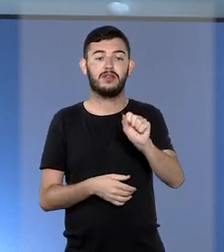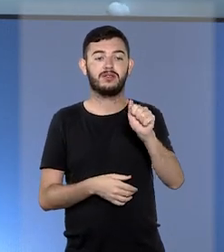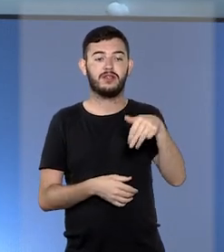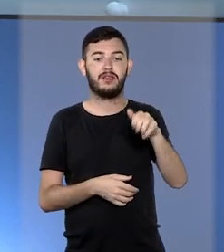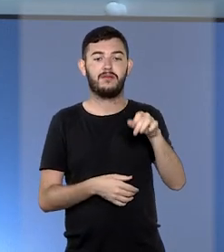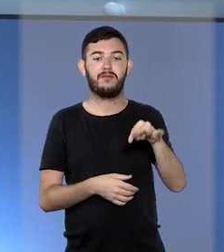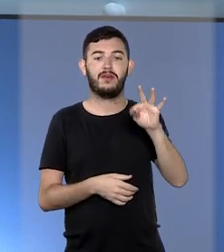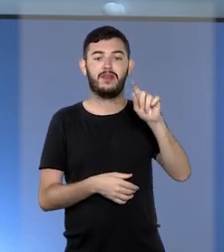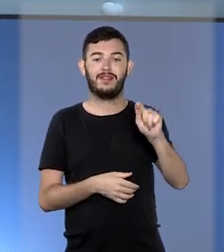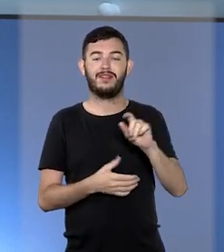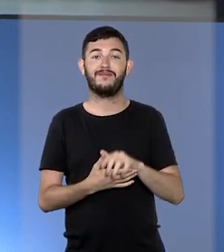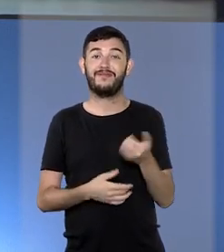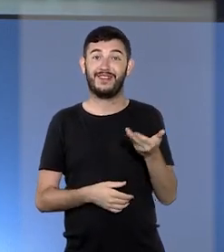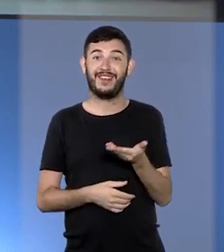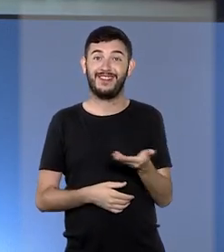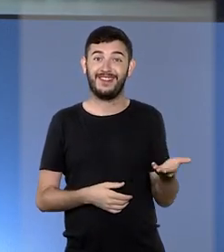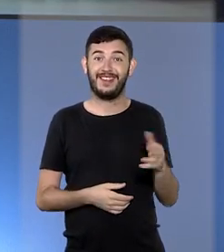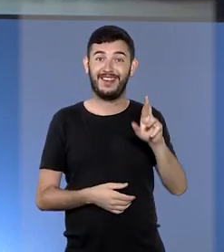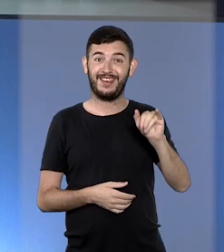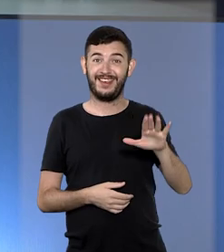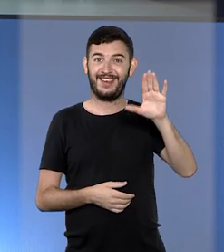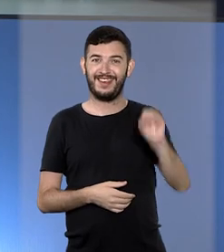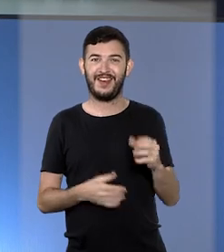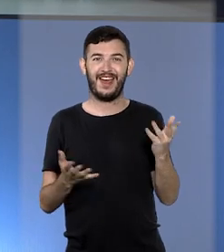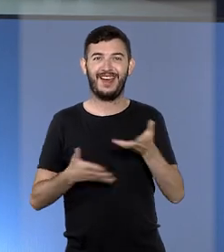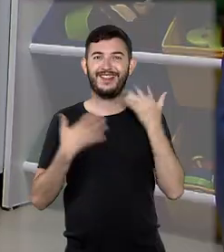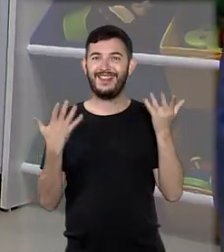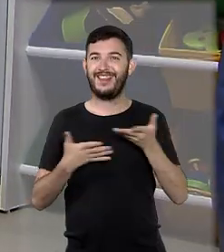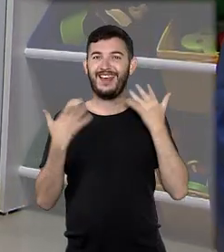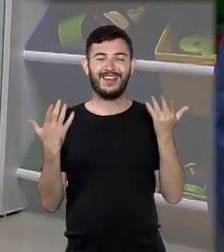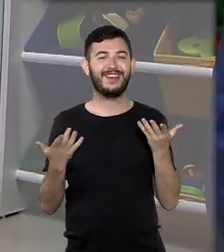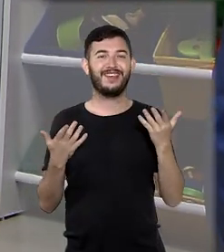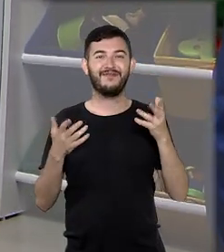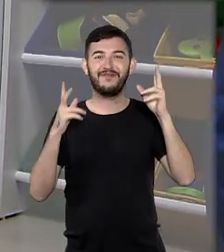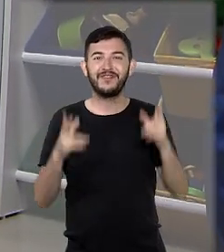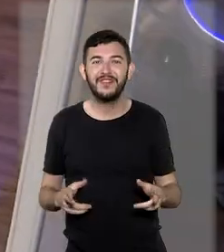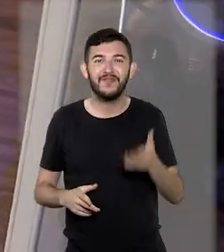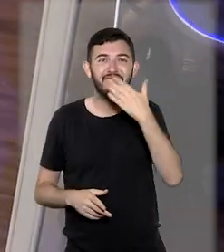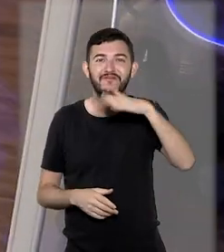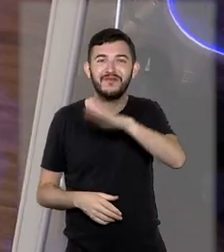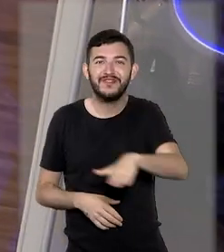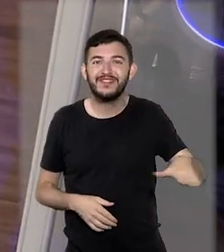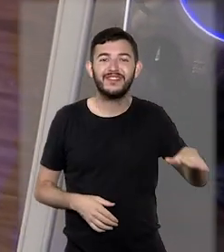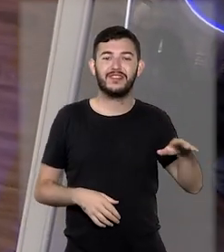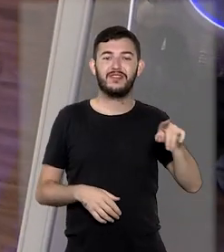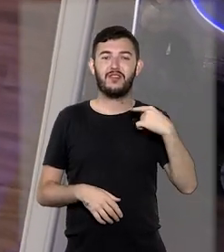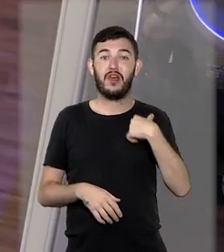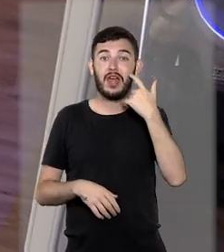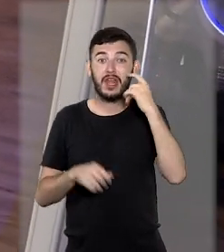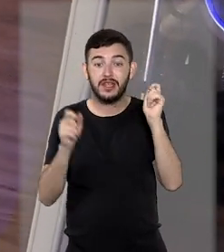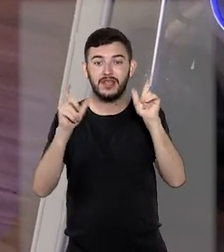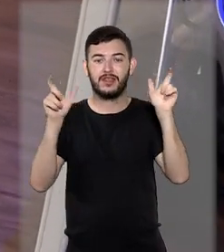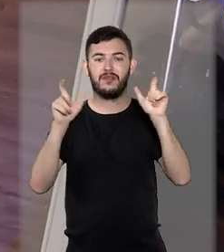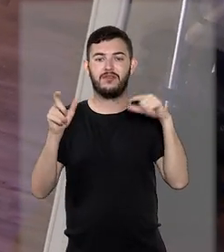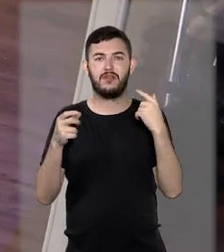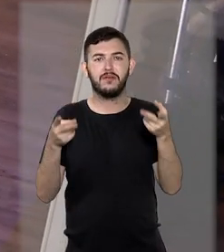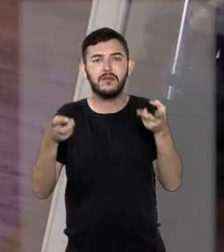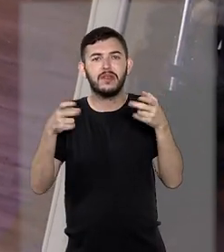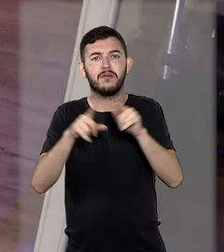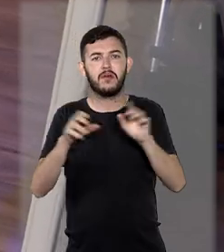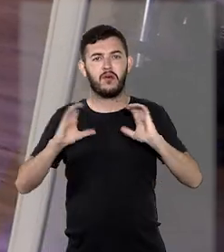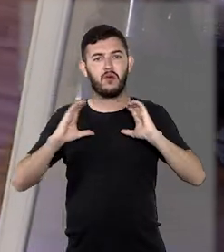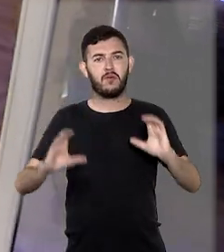Este é o rico, alegre e sapeca como muitas crianças. E se prestarmos atenção, conseguimos